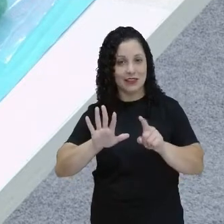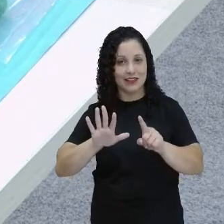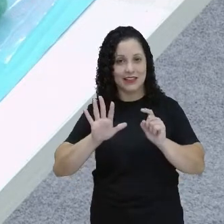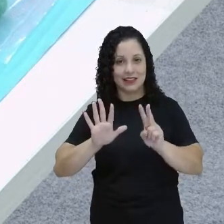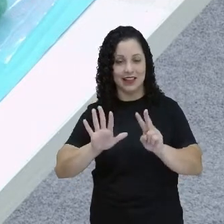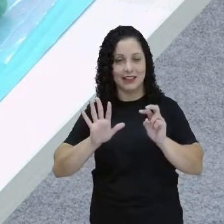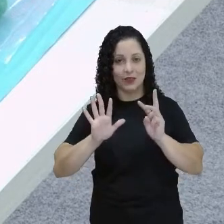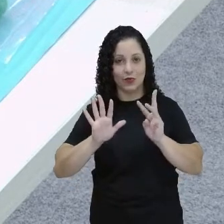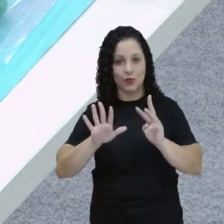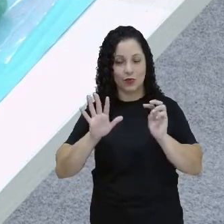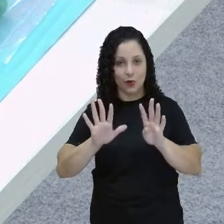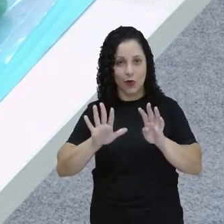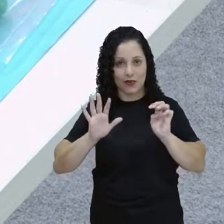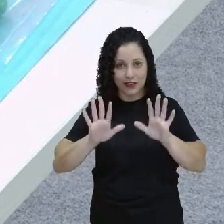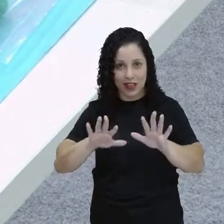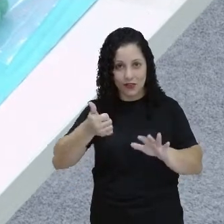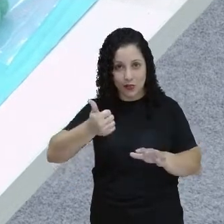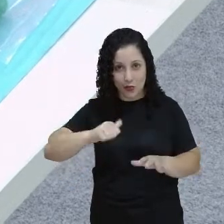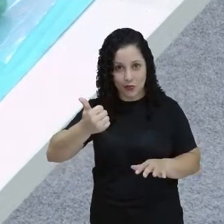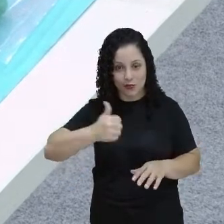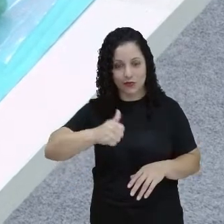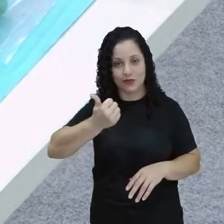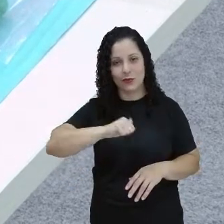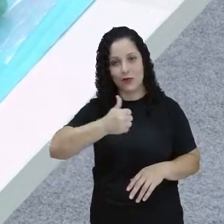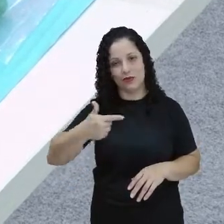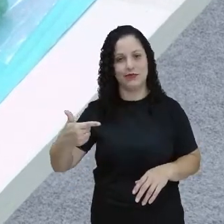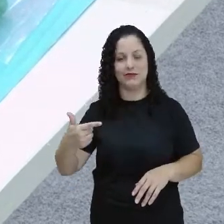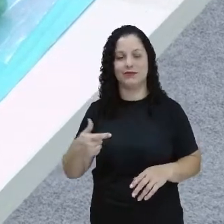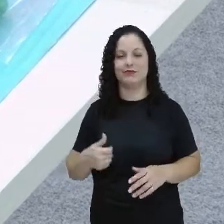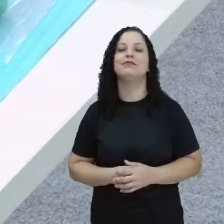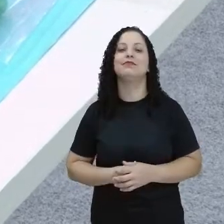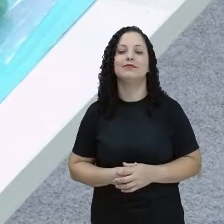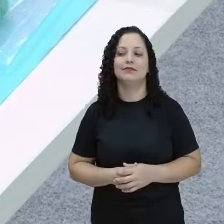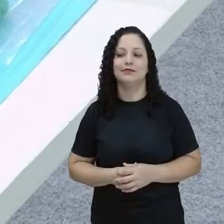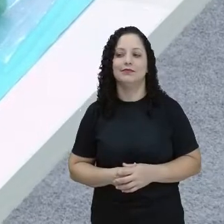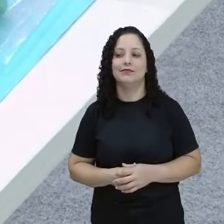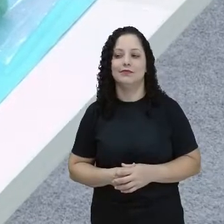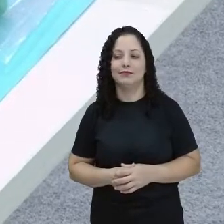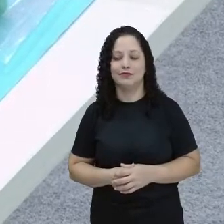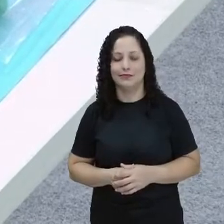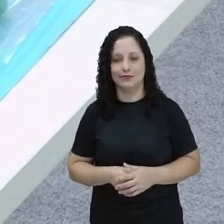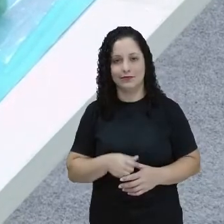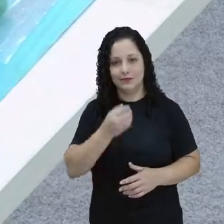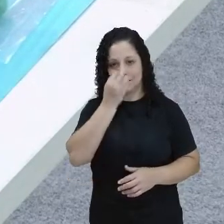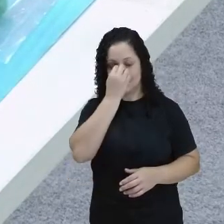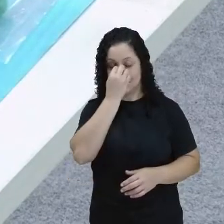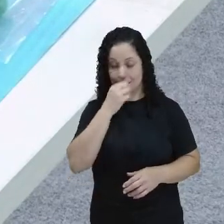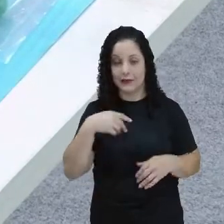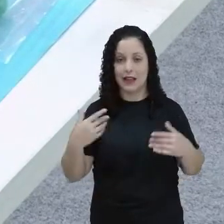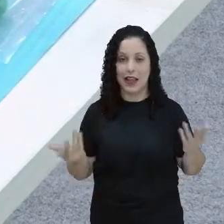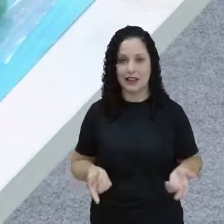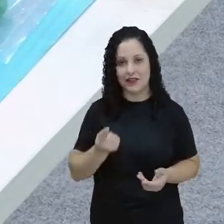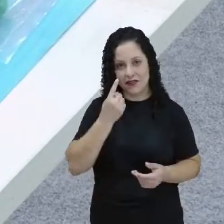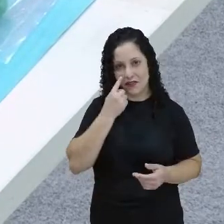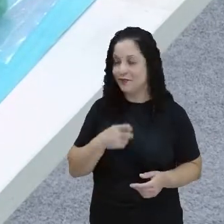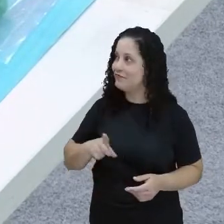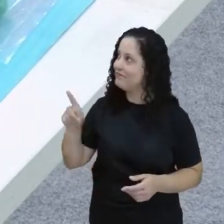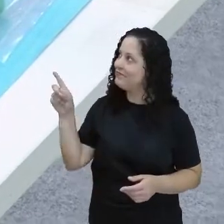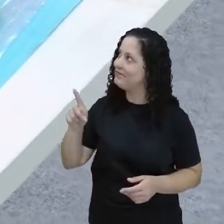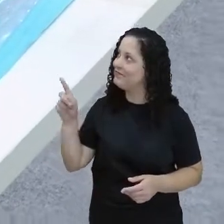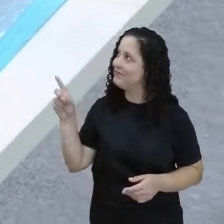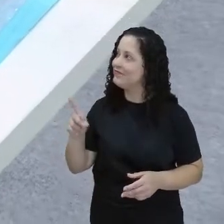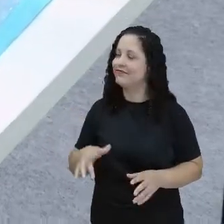sete, oito, nove, dez, onze, doze. Eu tinha colocado alguns a mais. Certo? E aí eu vou colocar aqui.